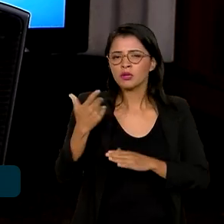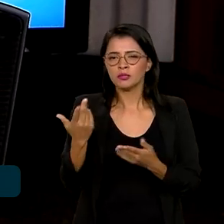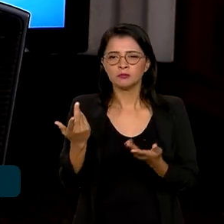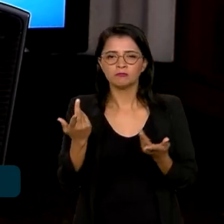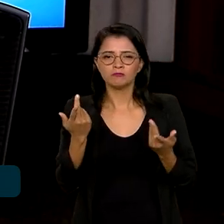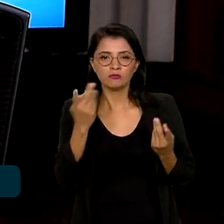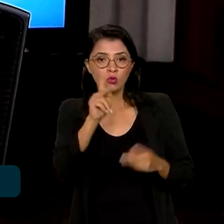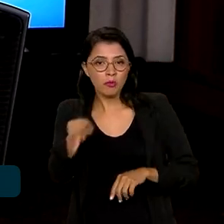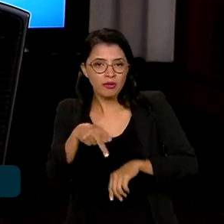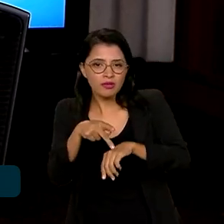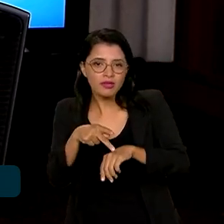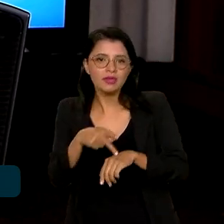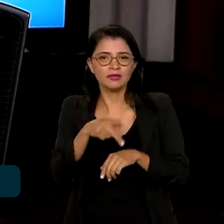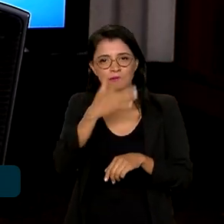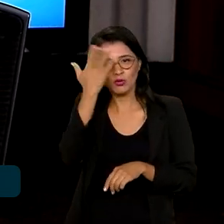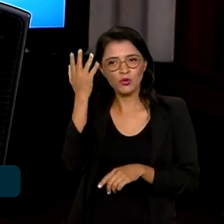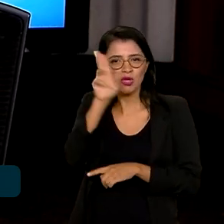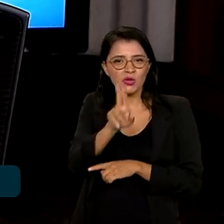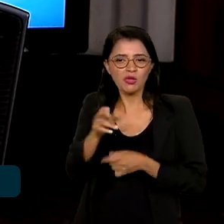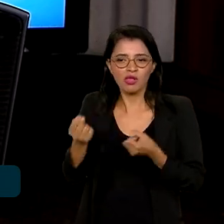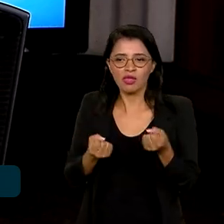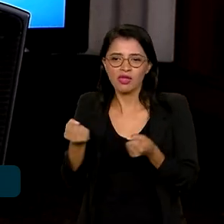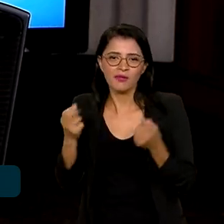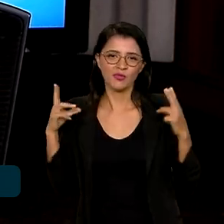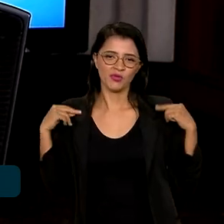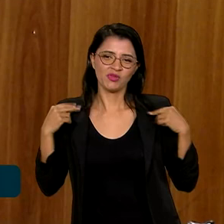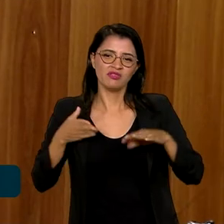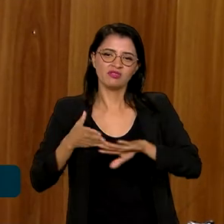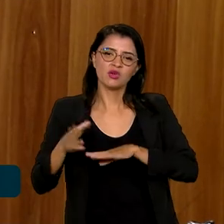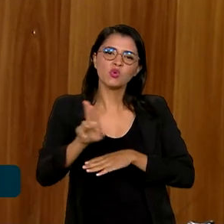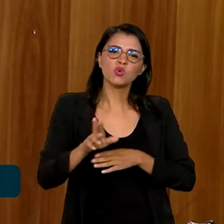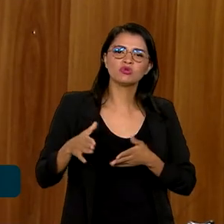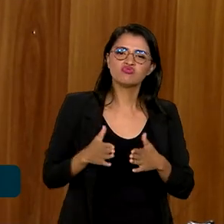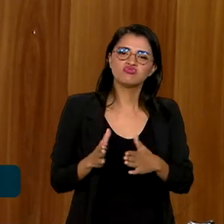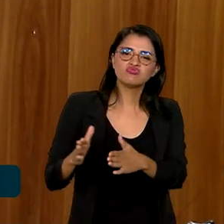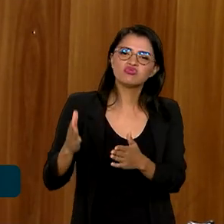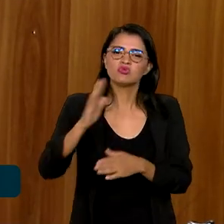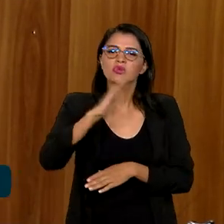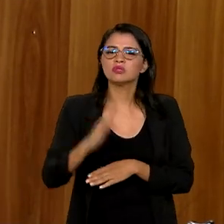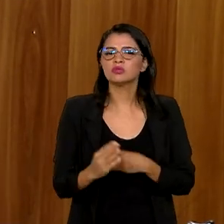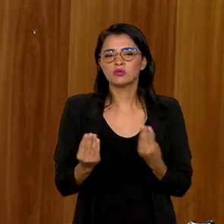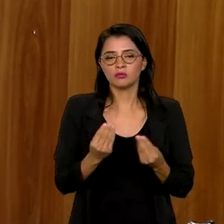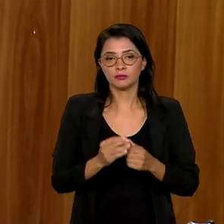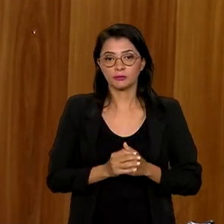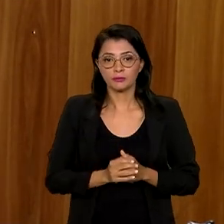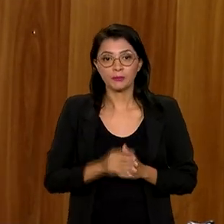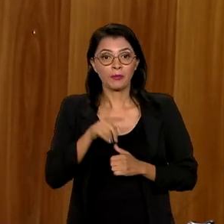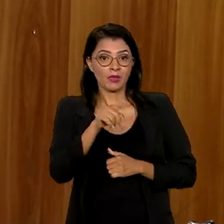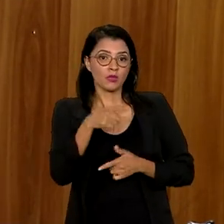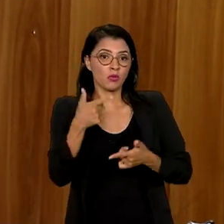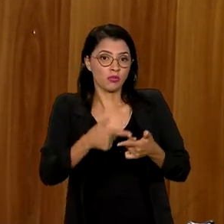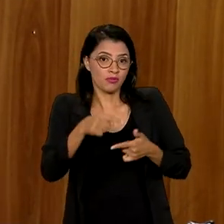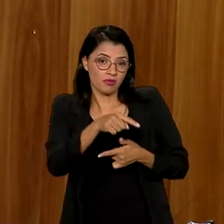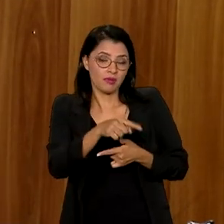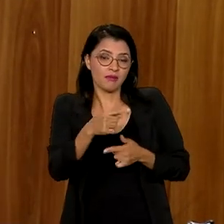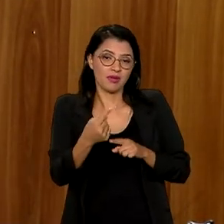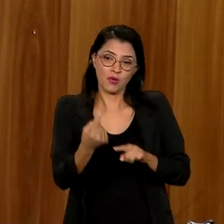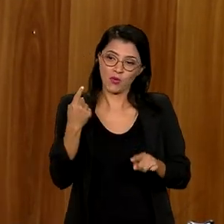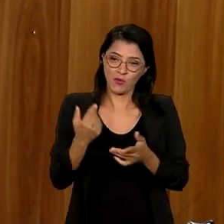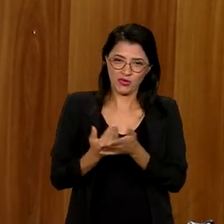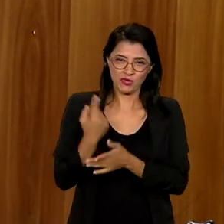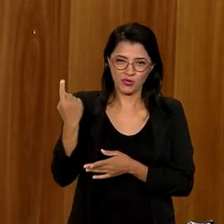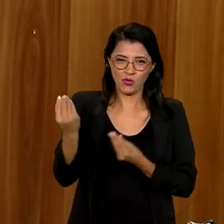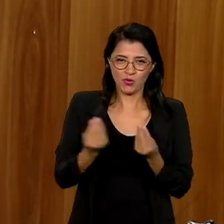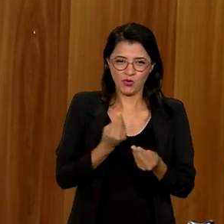os usuários das estradas brasileiras, que são os motoristas? Perfeito, Roberto. Bom, o programa de concessões rodoviárias federal começou lá no